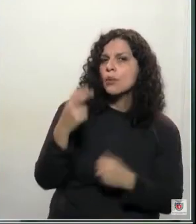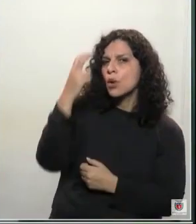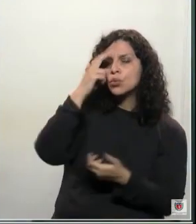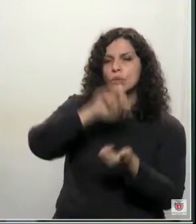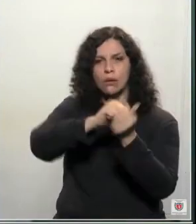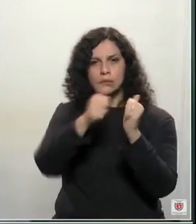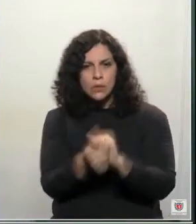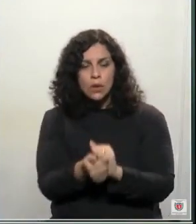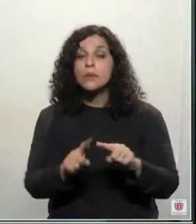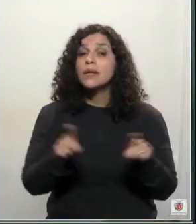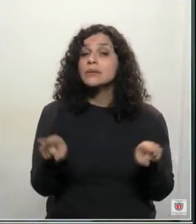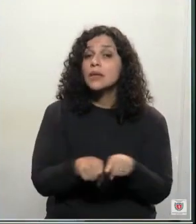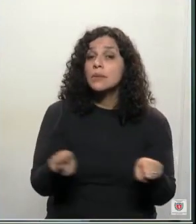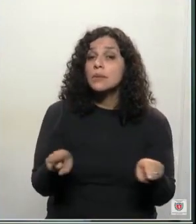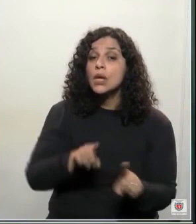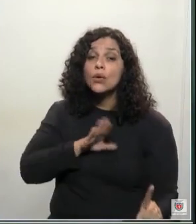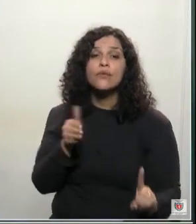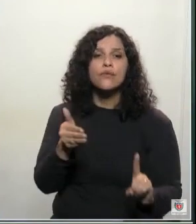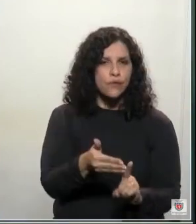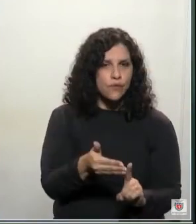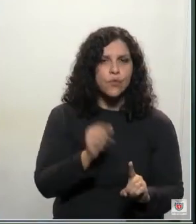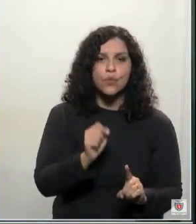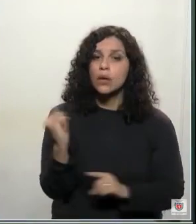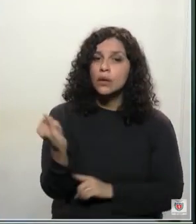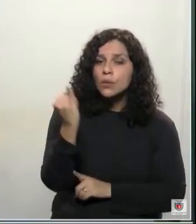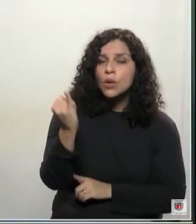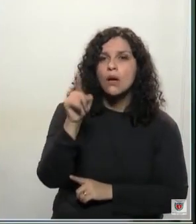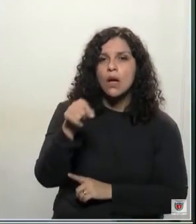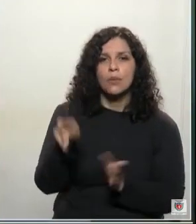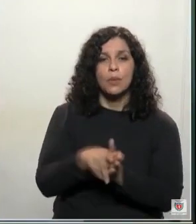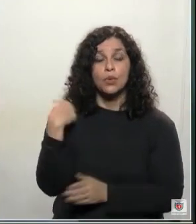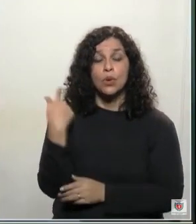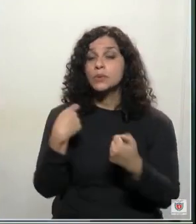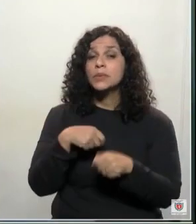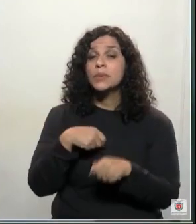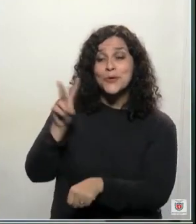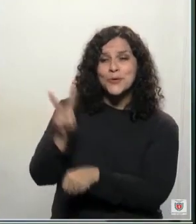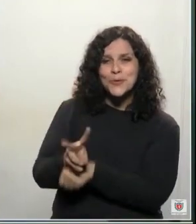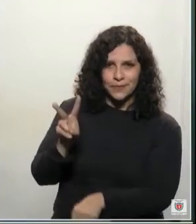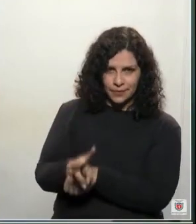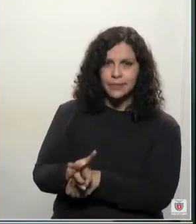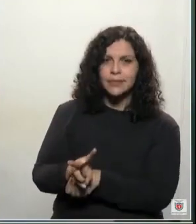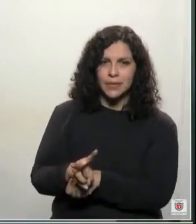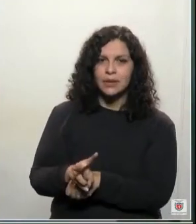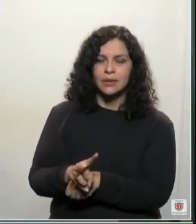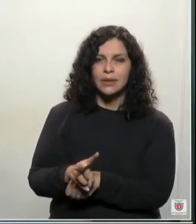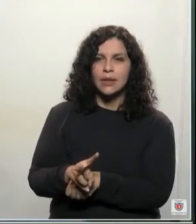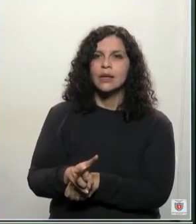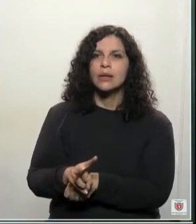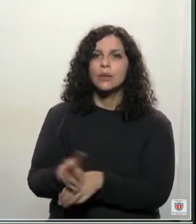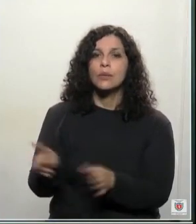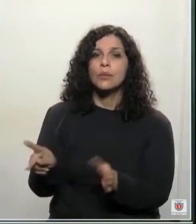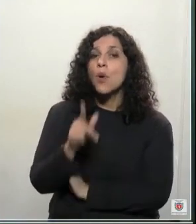esporte, mas também com o intuito importantíssimo que a gente tem que ter aqui de preservação, de produção